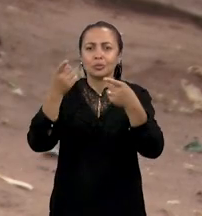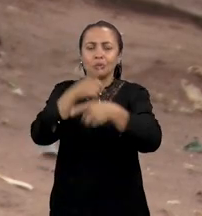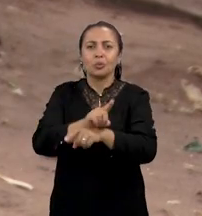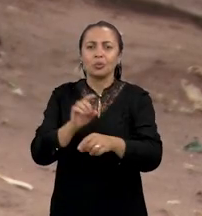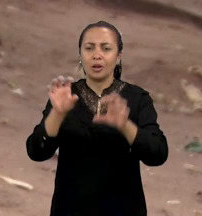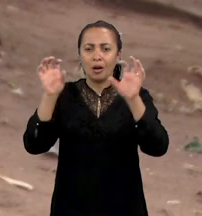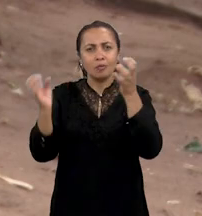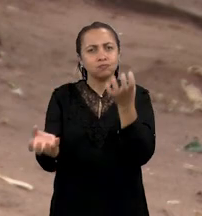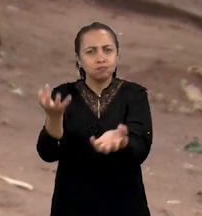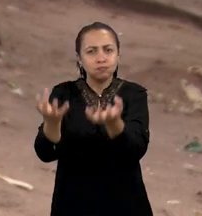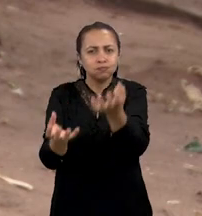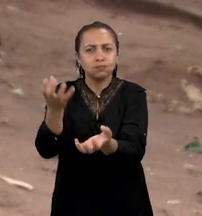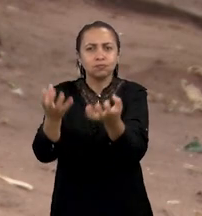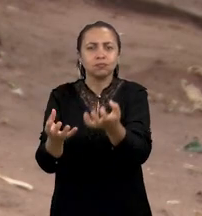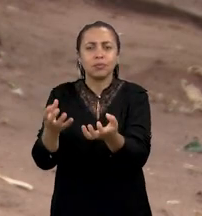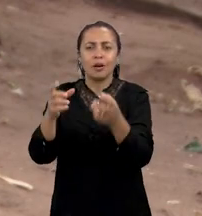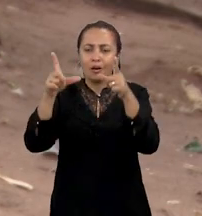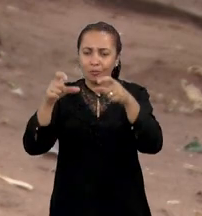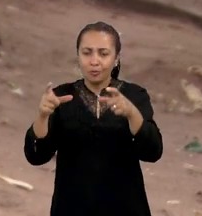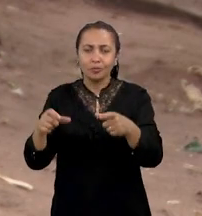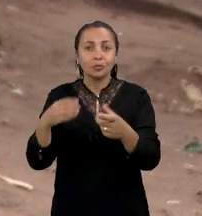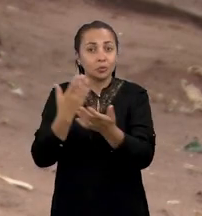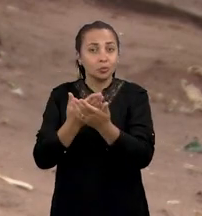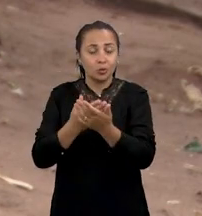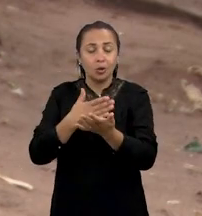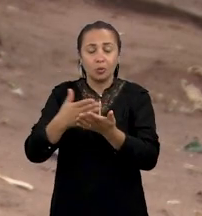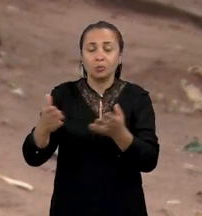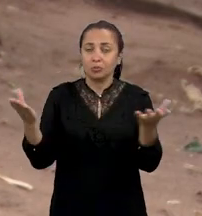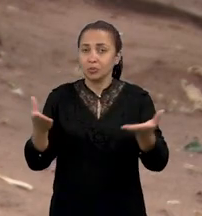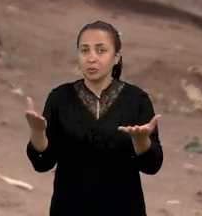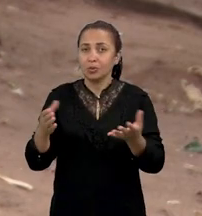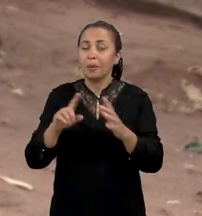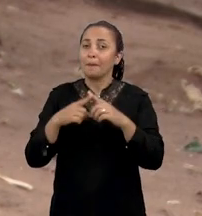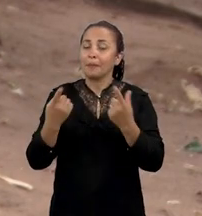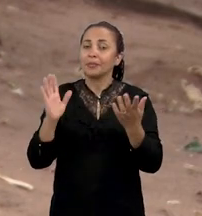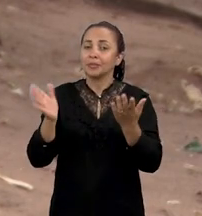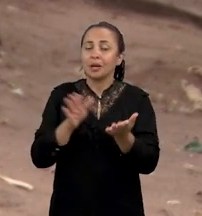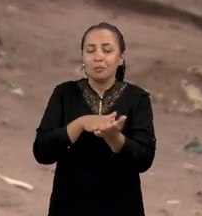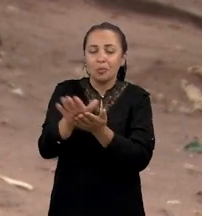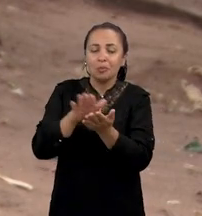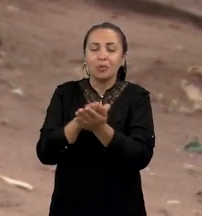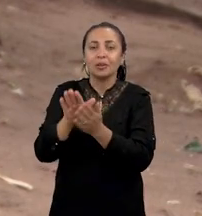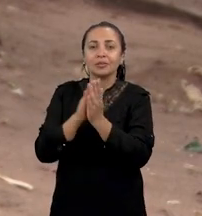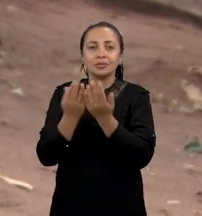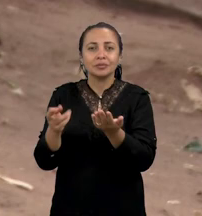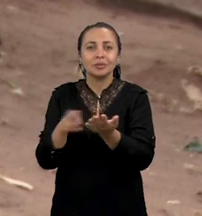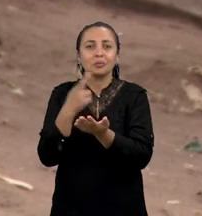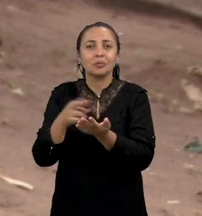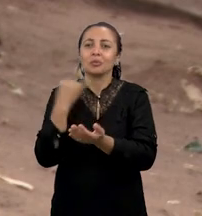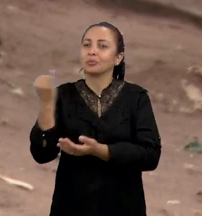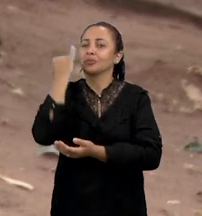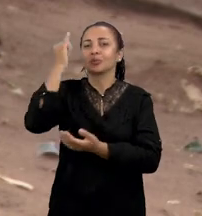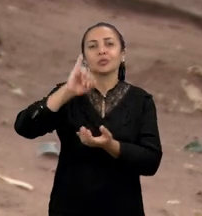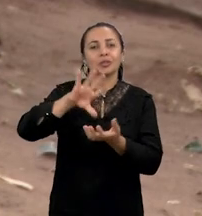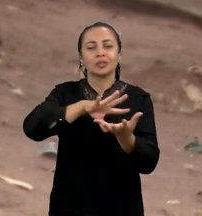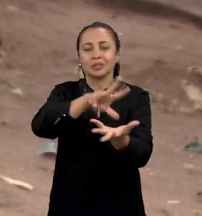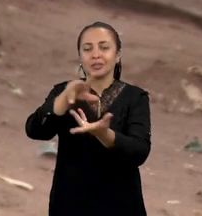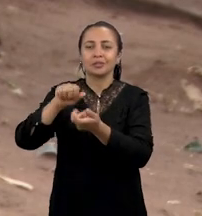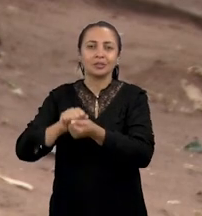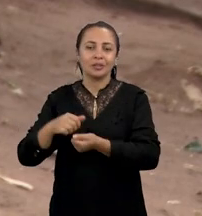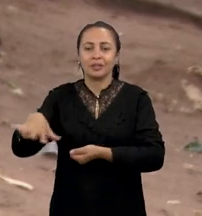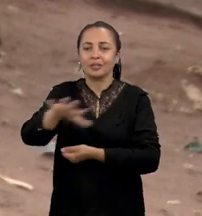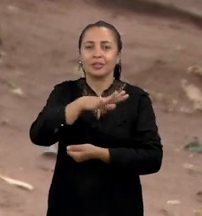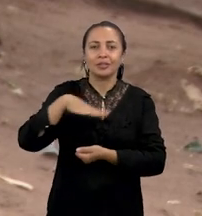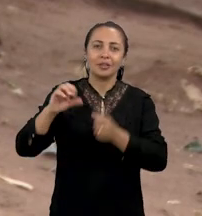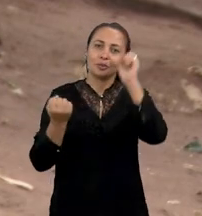de imagens. O estudo ainda está na fase inicial, mas já foi publicado em uma das mais importantes revistas internacionais